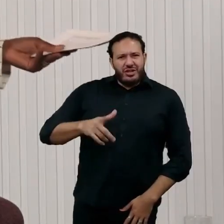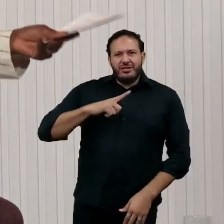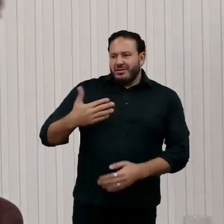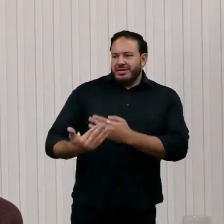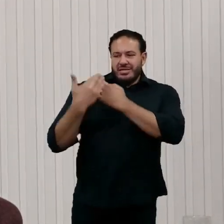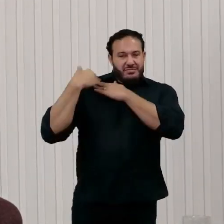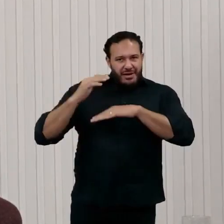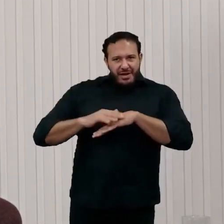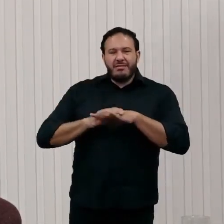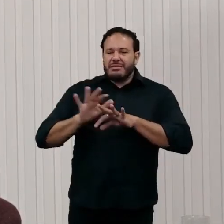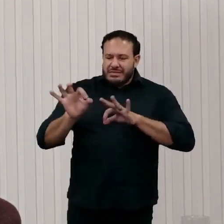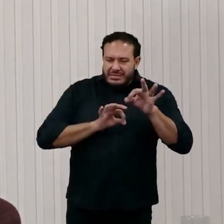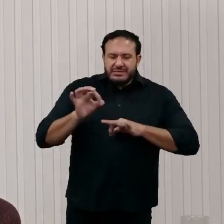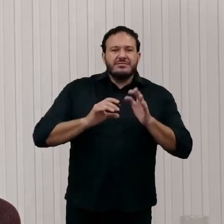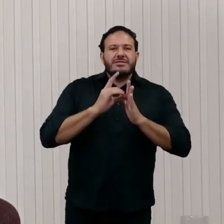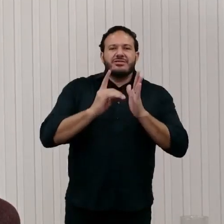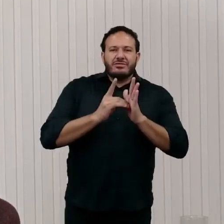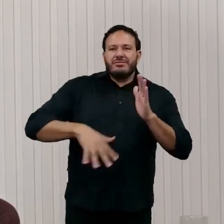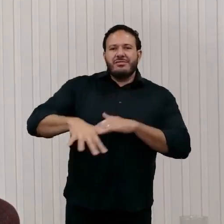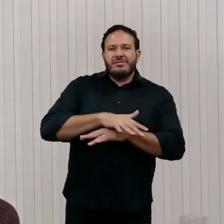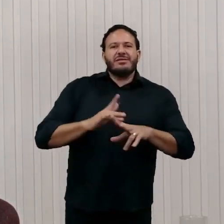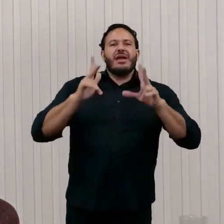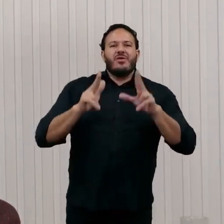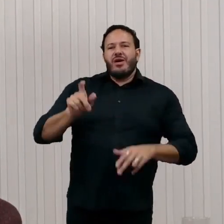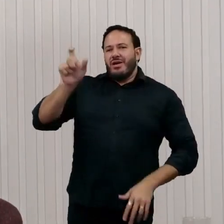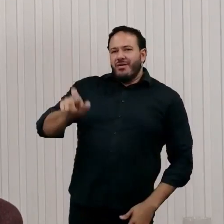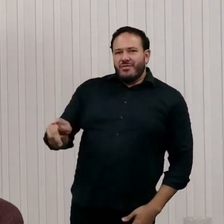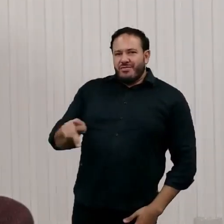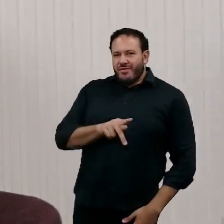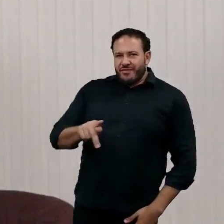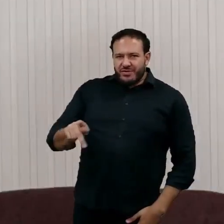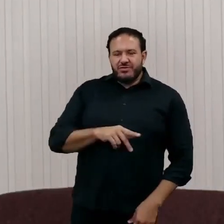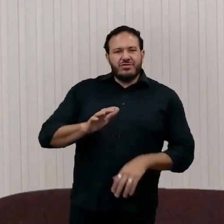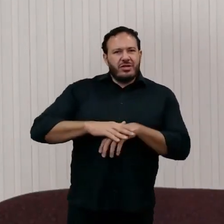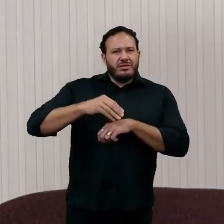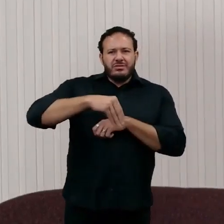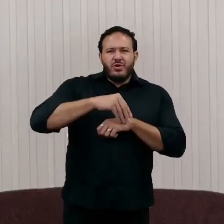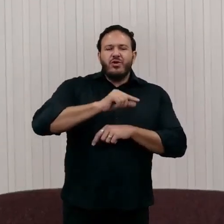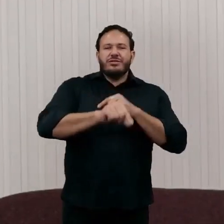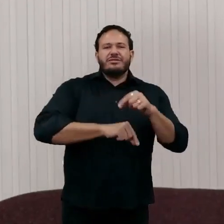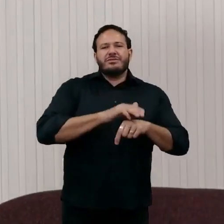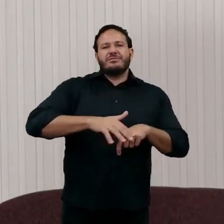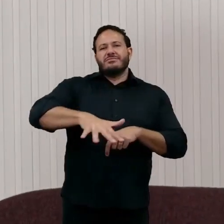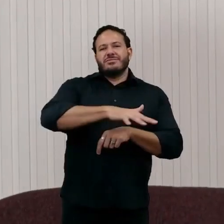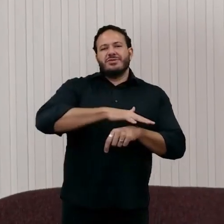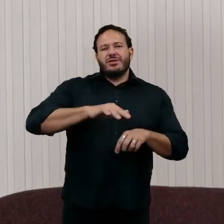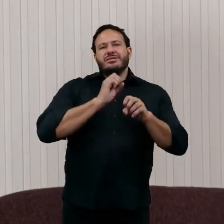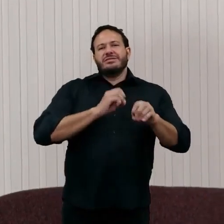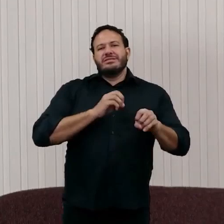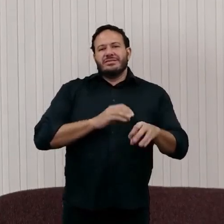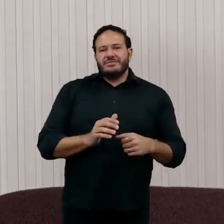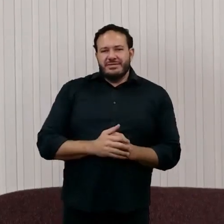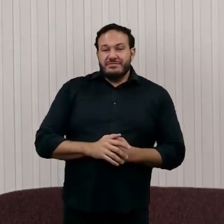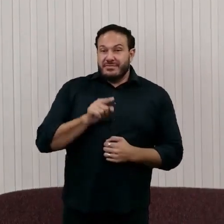aproximar assim como o professor Fadel trouxe aqui a referente a esses ensinamentos e exatamente essa